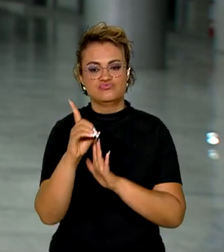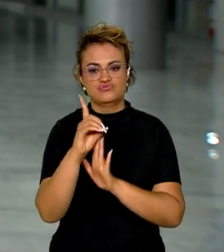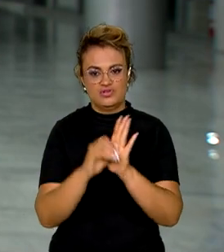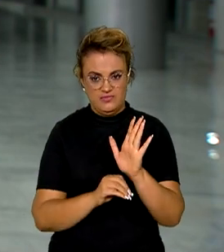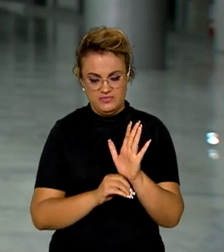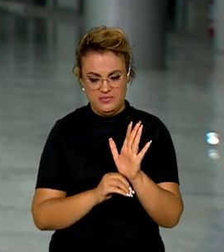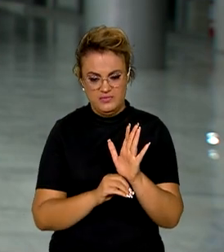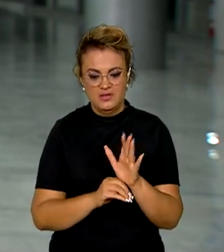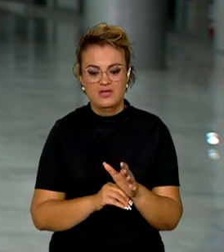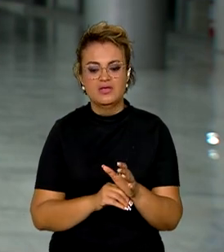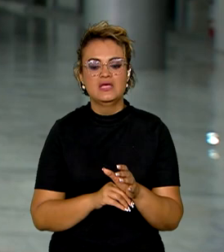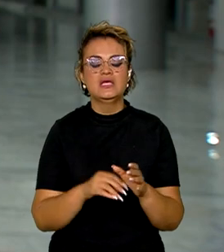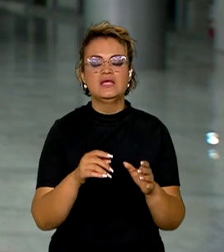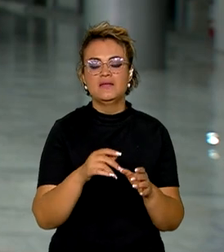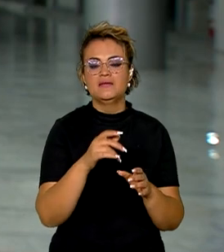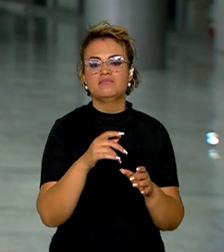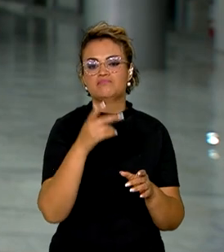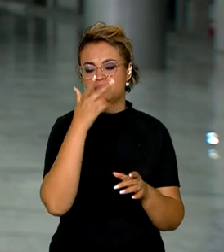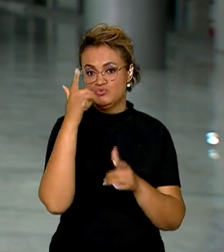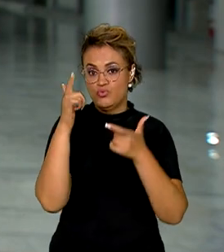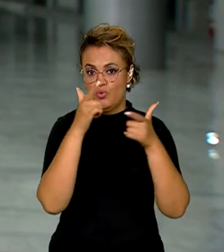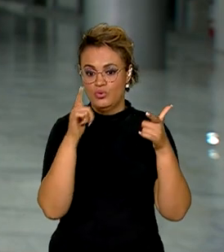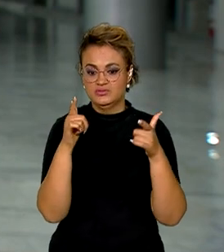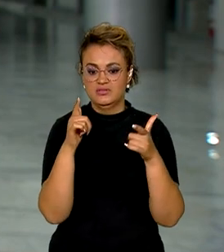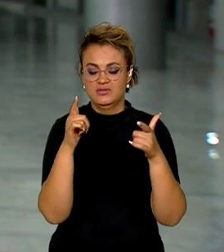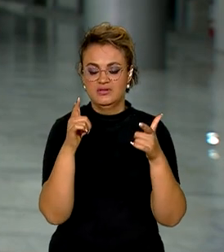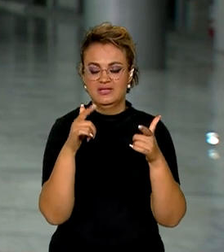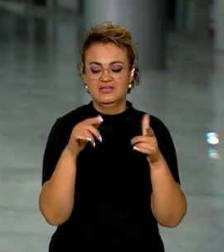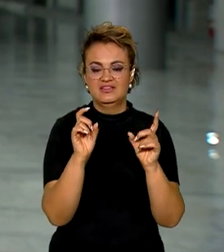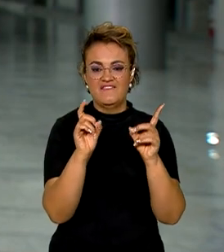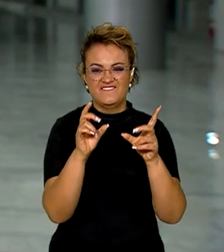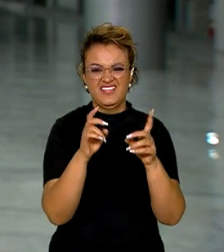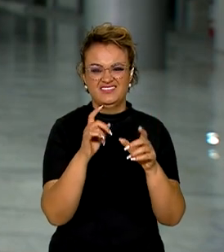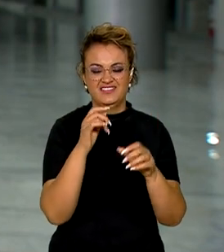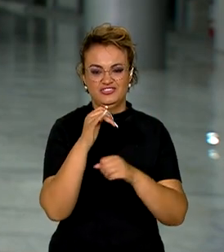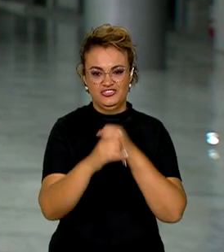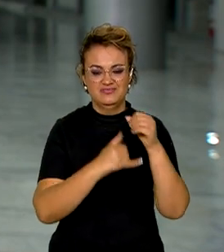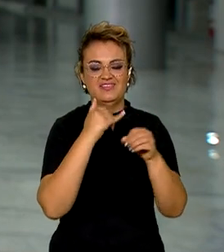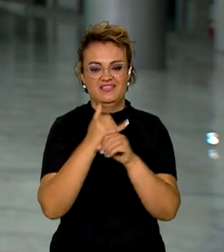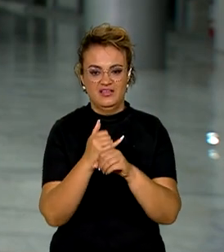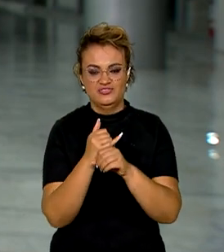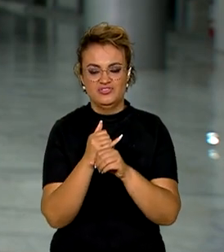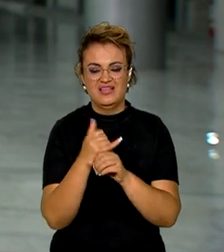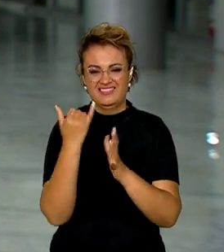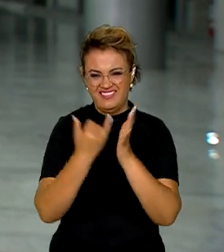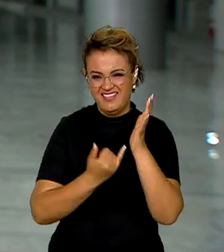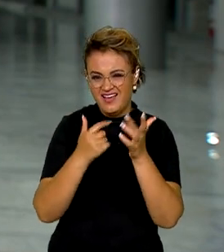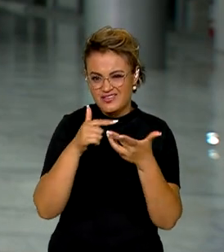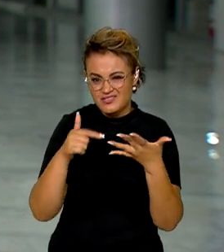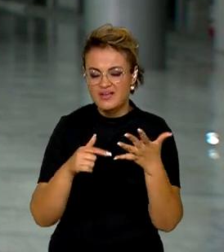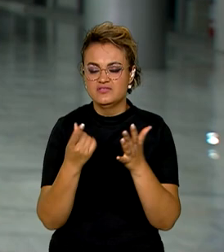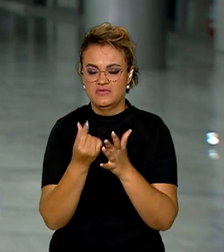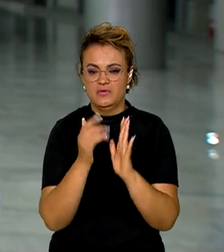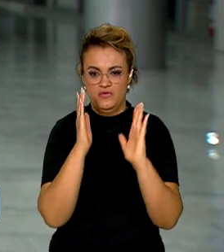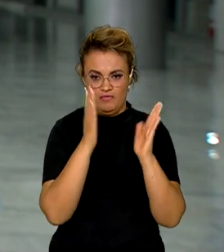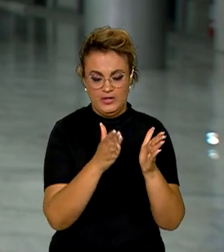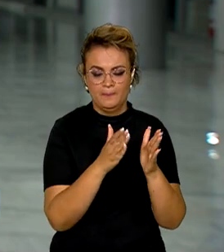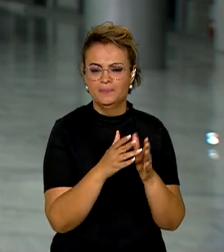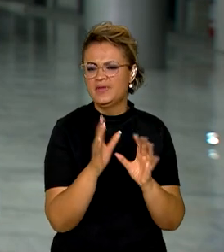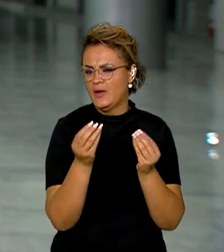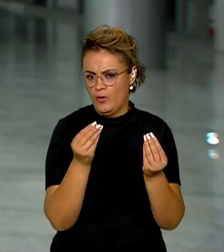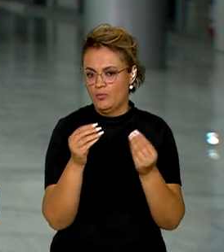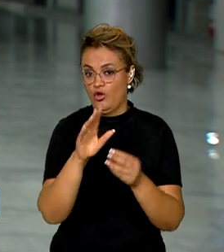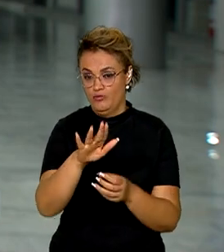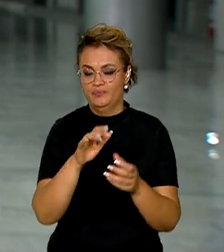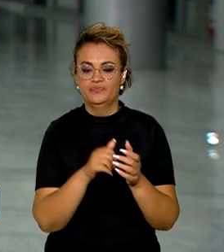e amplia o número de gigantes do e-commerce no programa Remessa Conforme do Governo Federal. Na prática, o